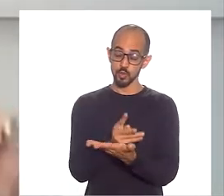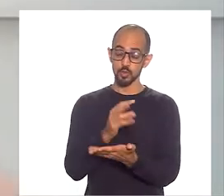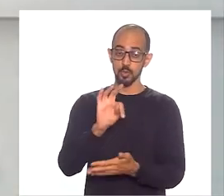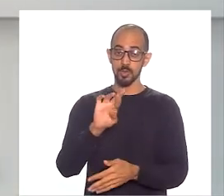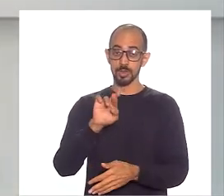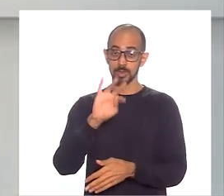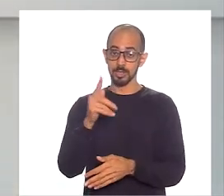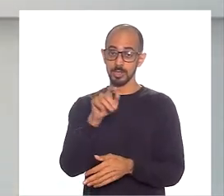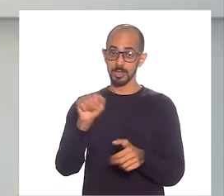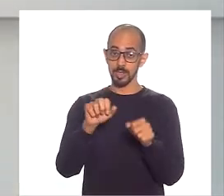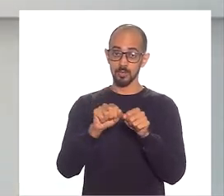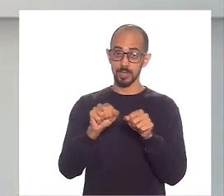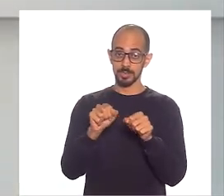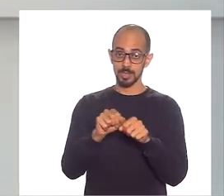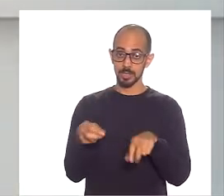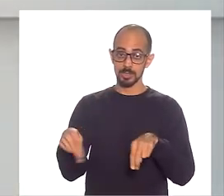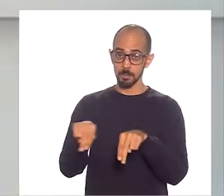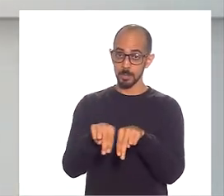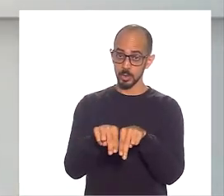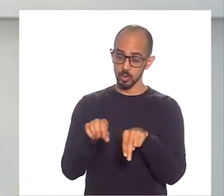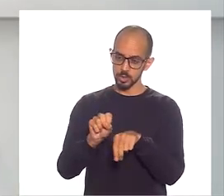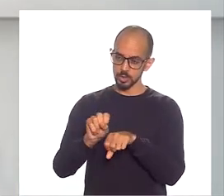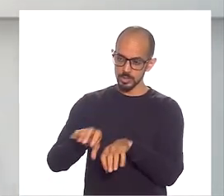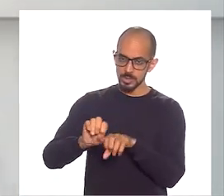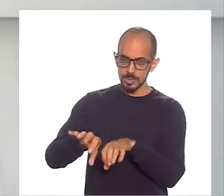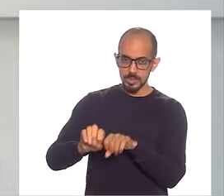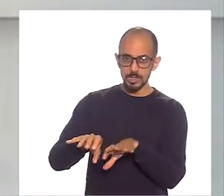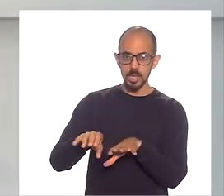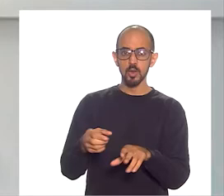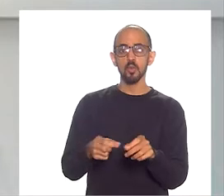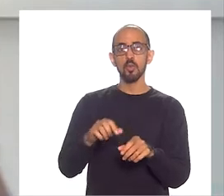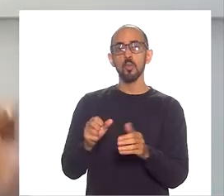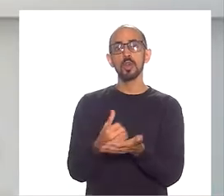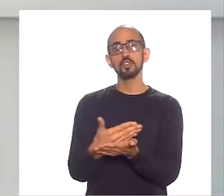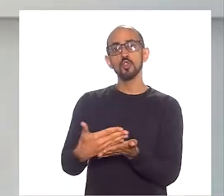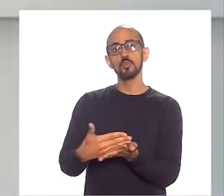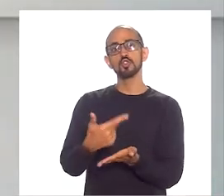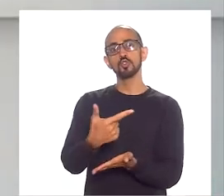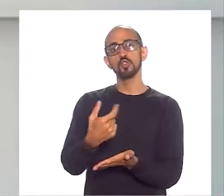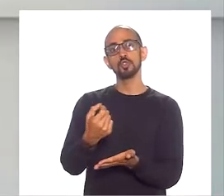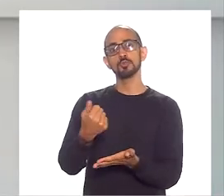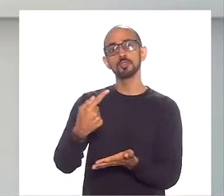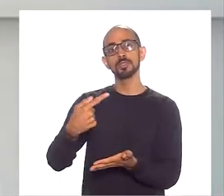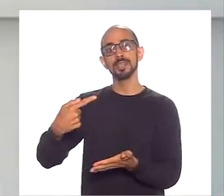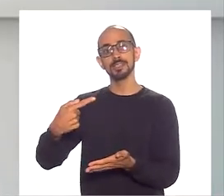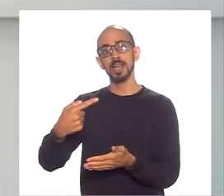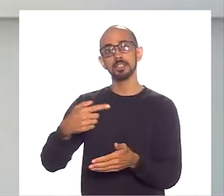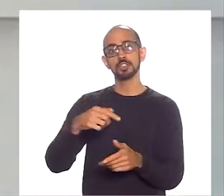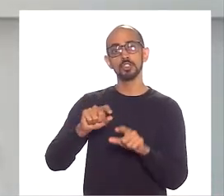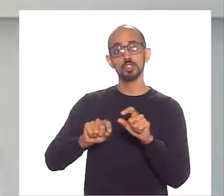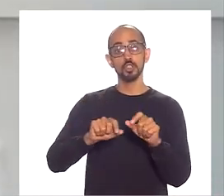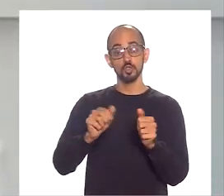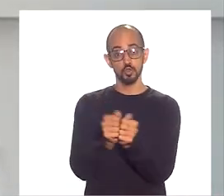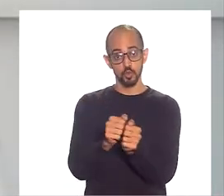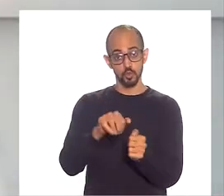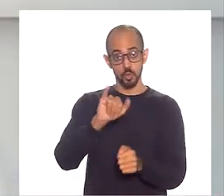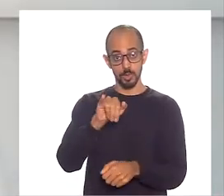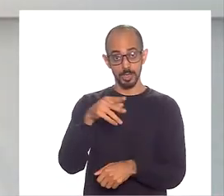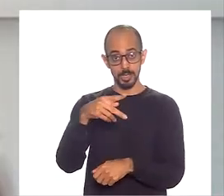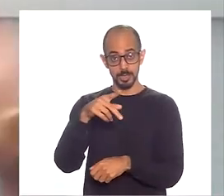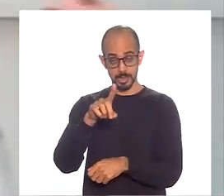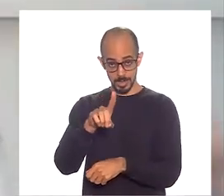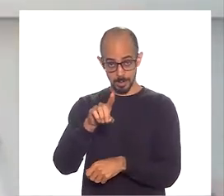seja, quando a gente começou em 2017, isso só foi possível, porque, através do IBP, a gente conseguiu o apoio